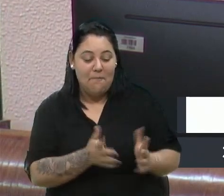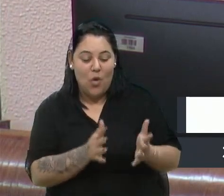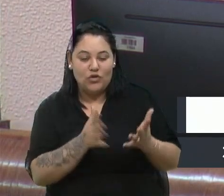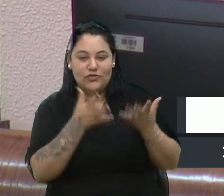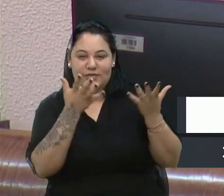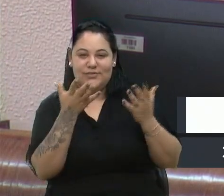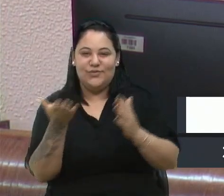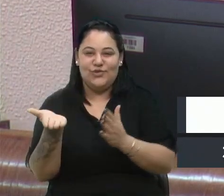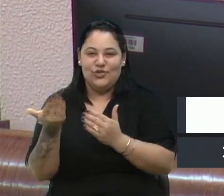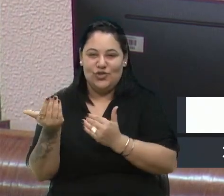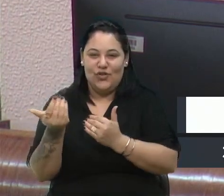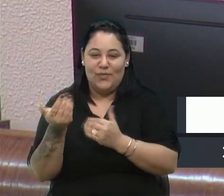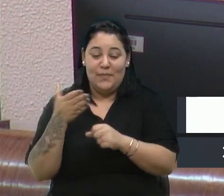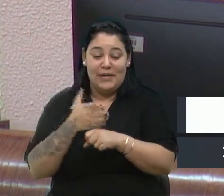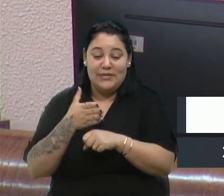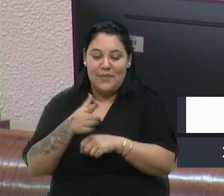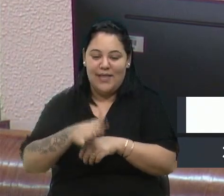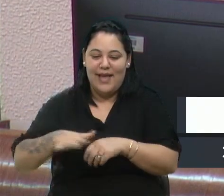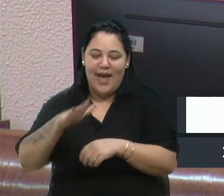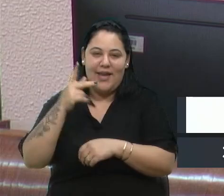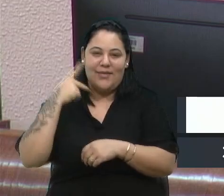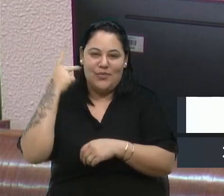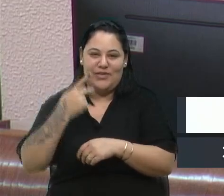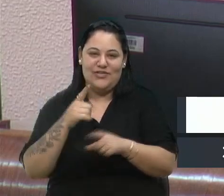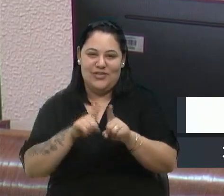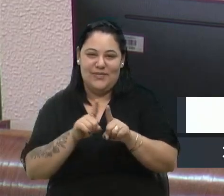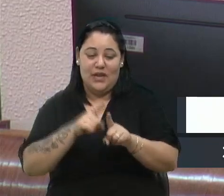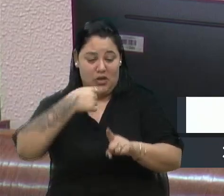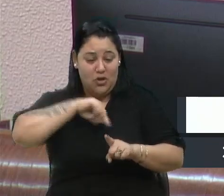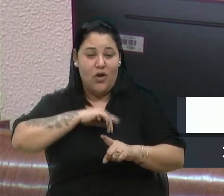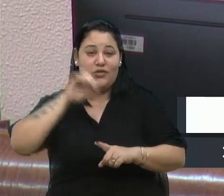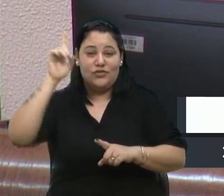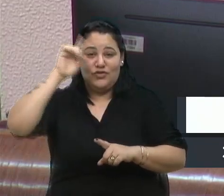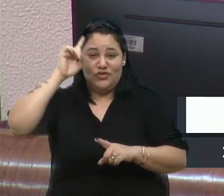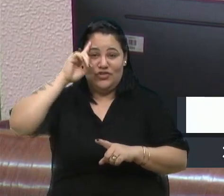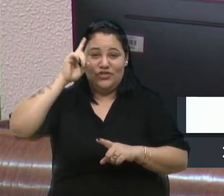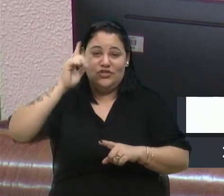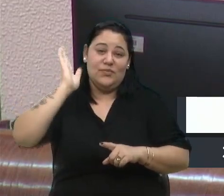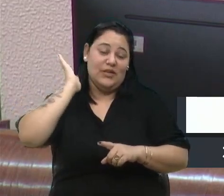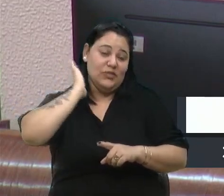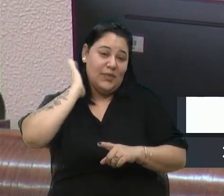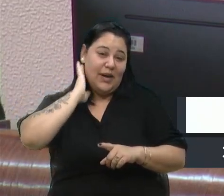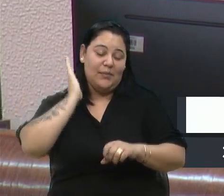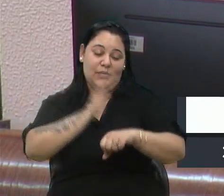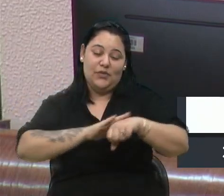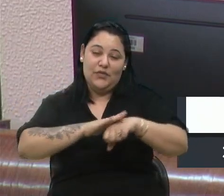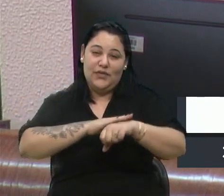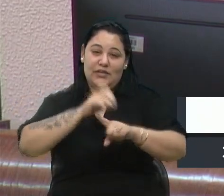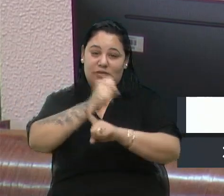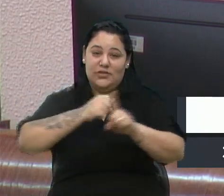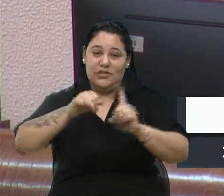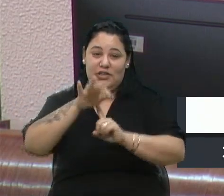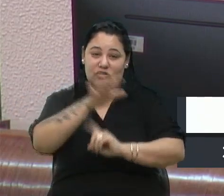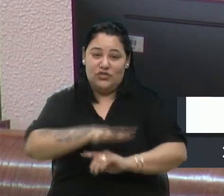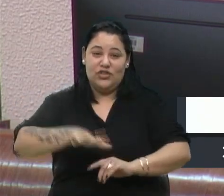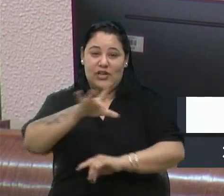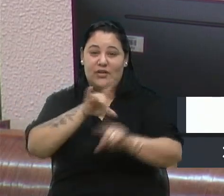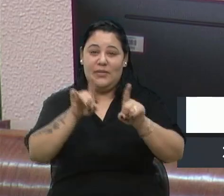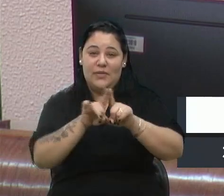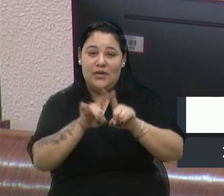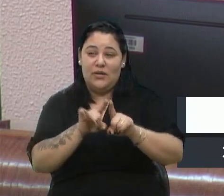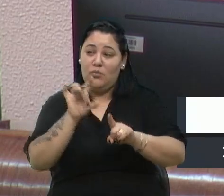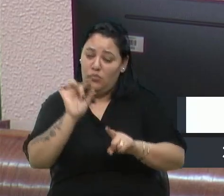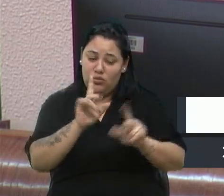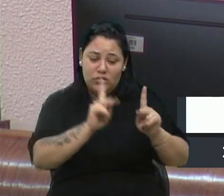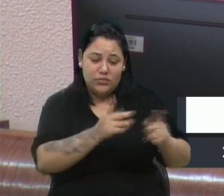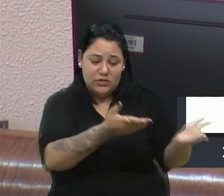jovens para a política. E a gente, no dia a dia, eu tenho conversado com a sociedade como um todo, poucos visitam a